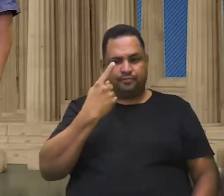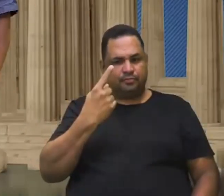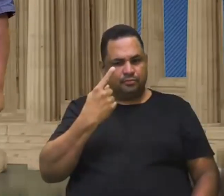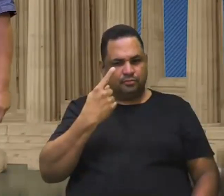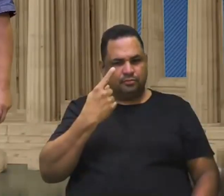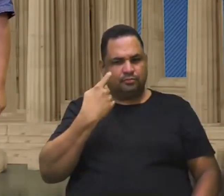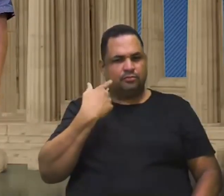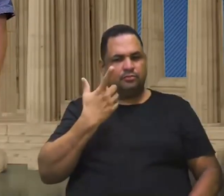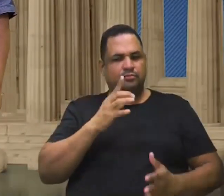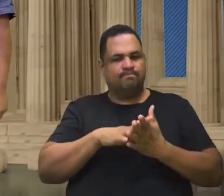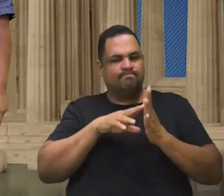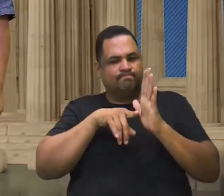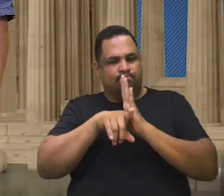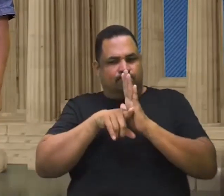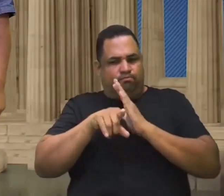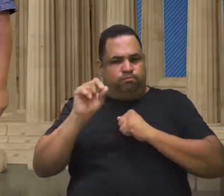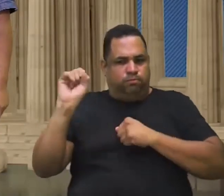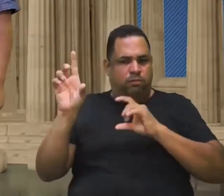comportamento dos outros.